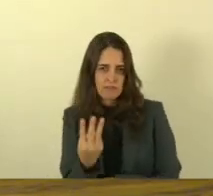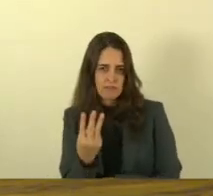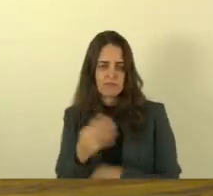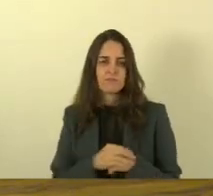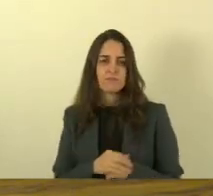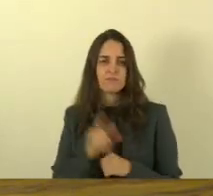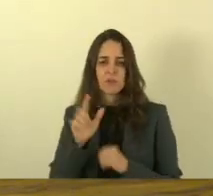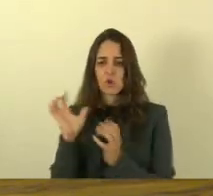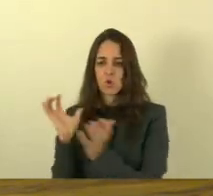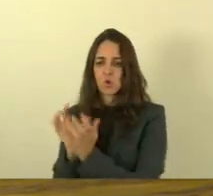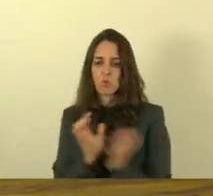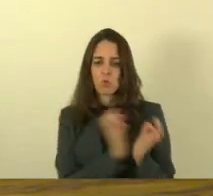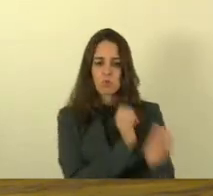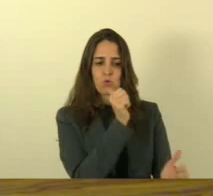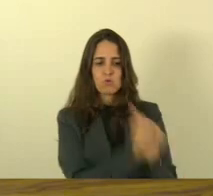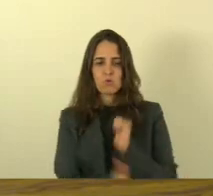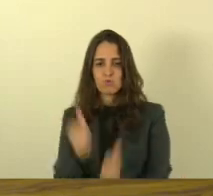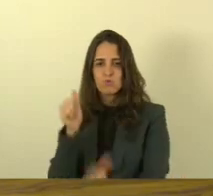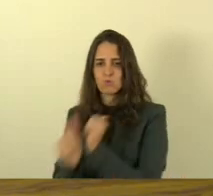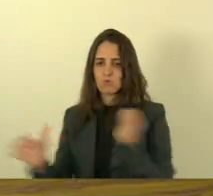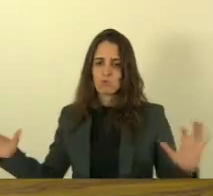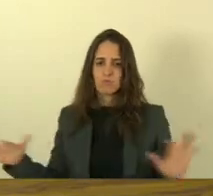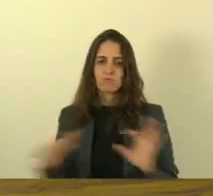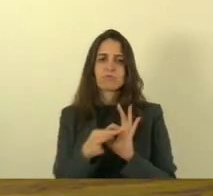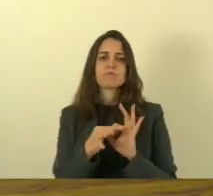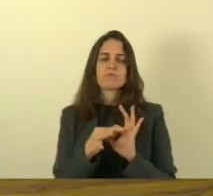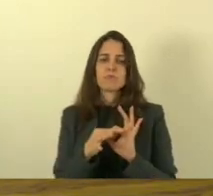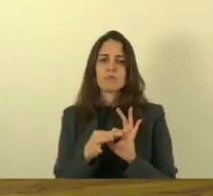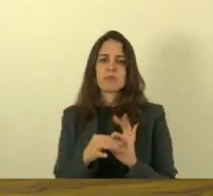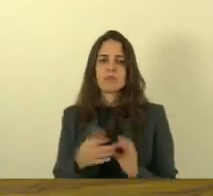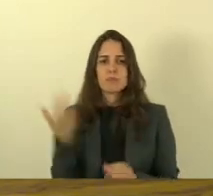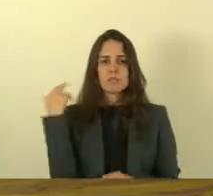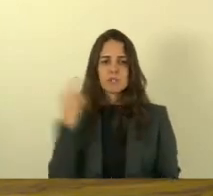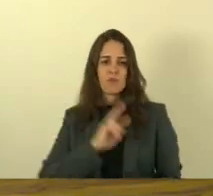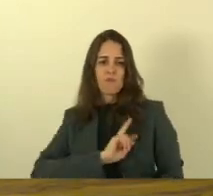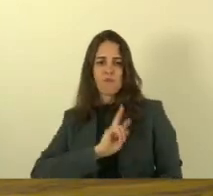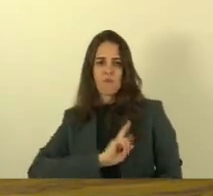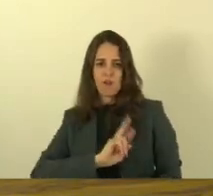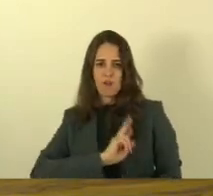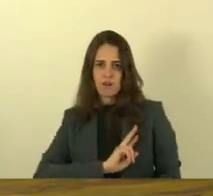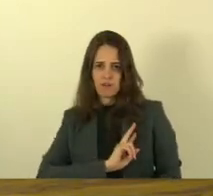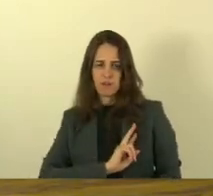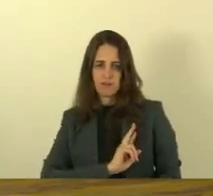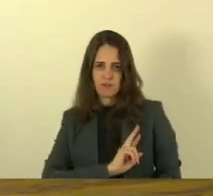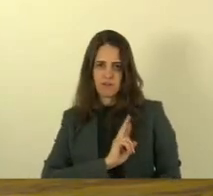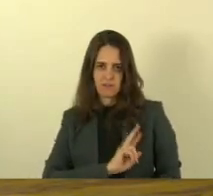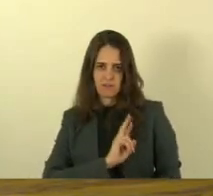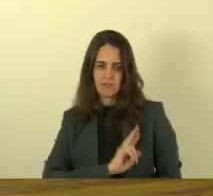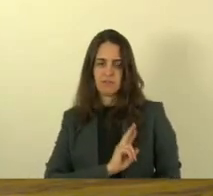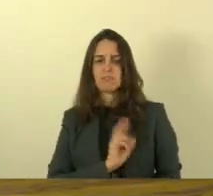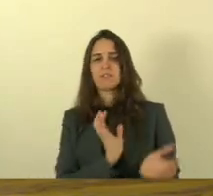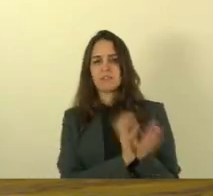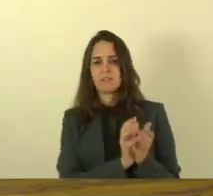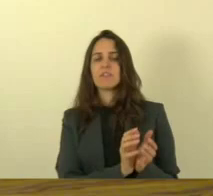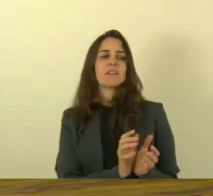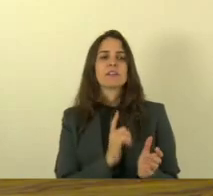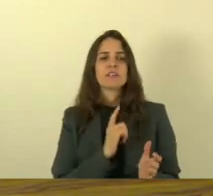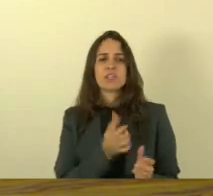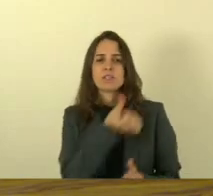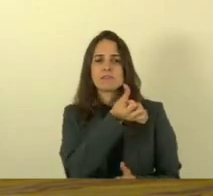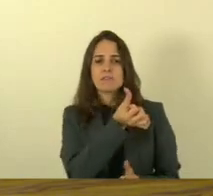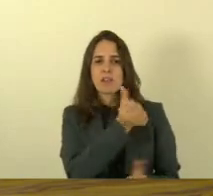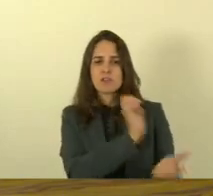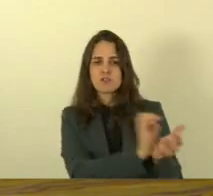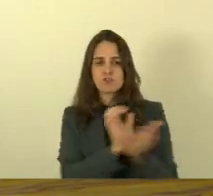fusão sugerida pela antiga companhia Vale do Rio Doce hoje Vale de seis times